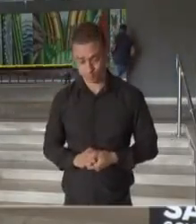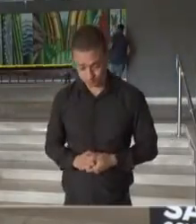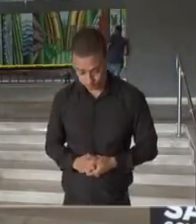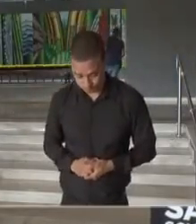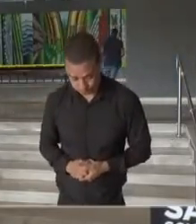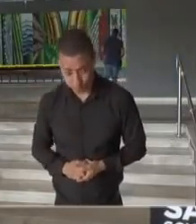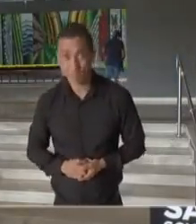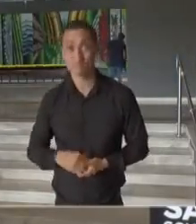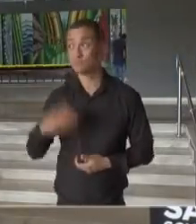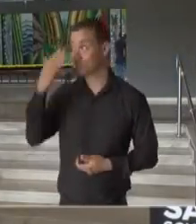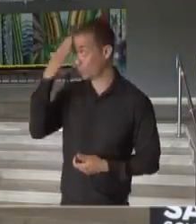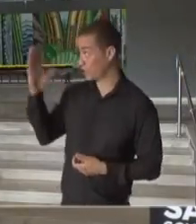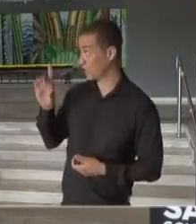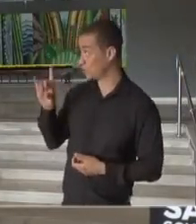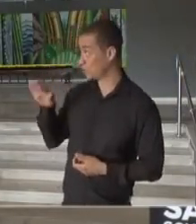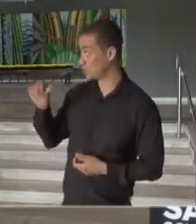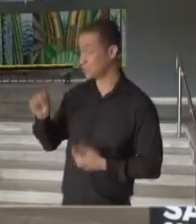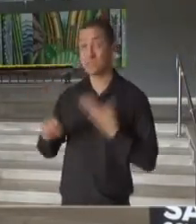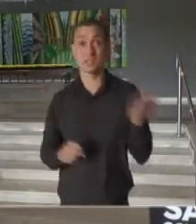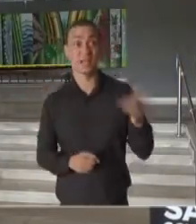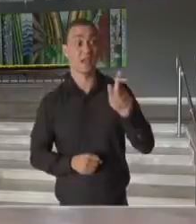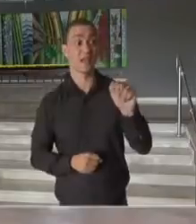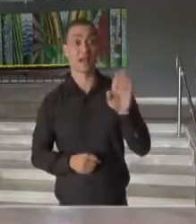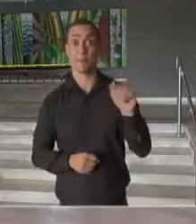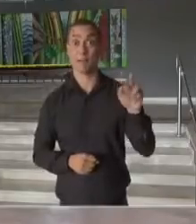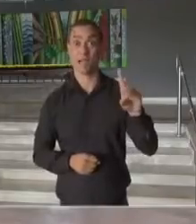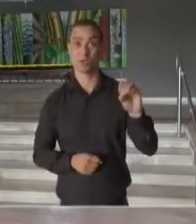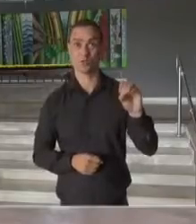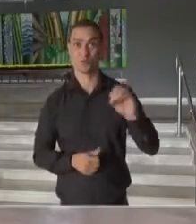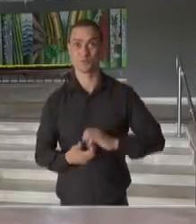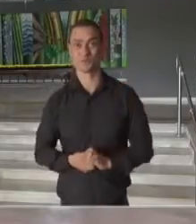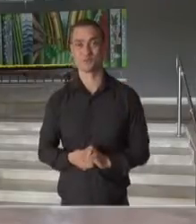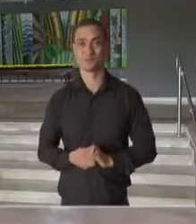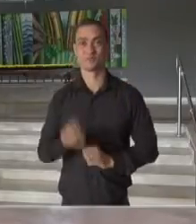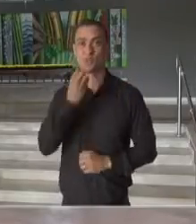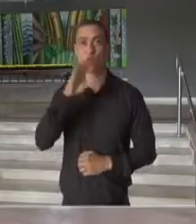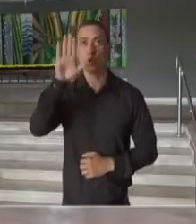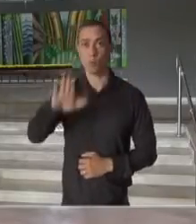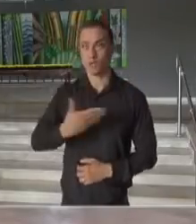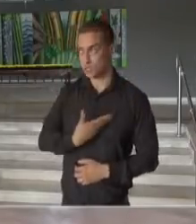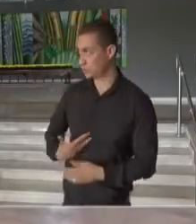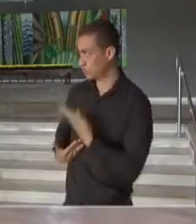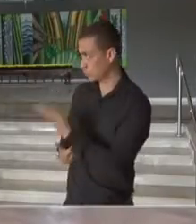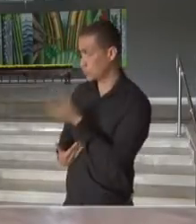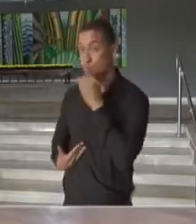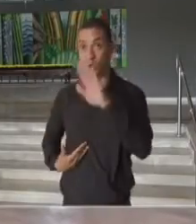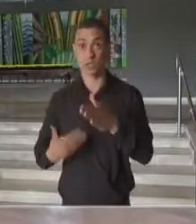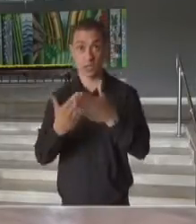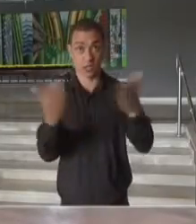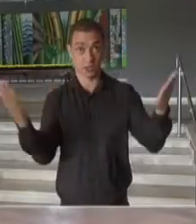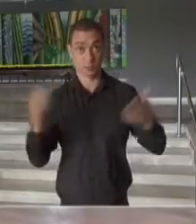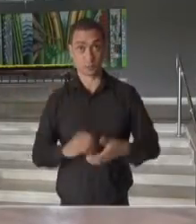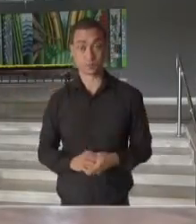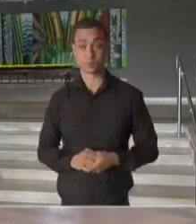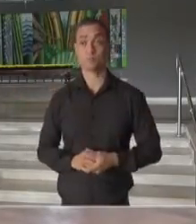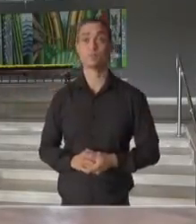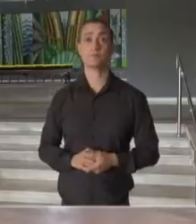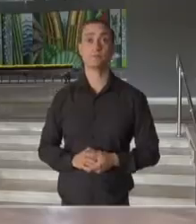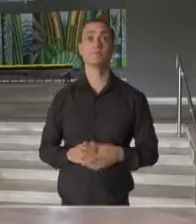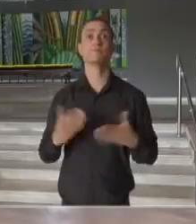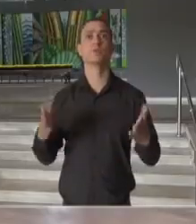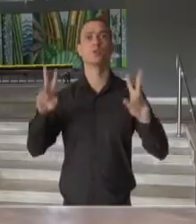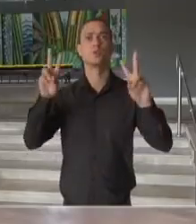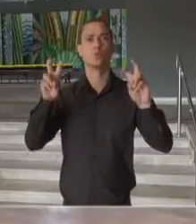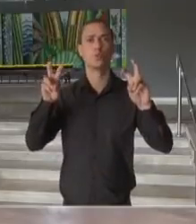Obrigado, Dimas. Agora, João Gabardo. Boa tarde, governador. Boa tarde a todos. Bem, em